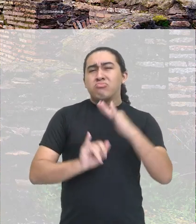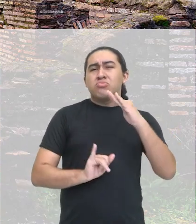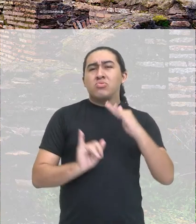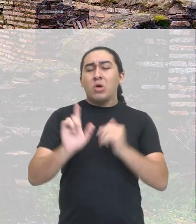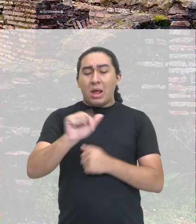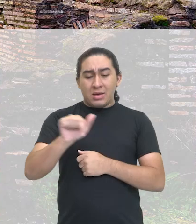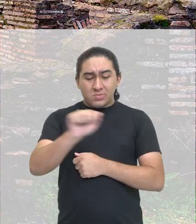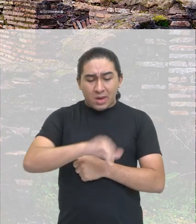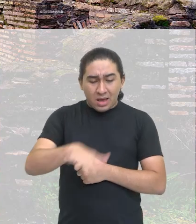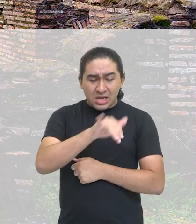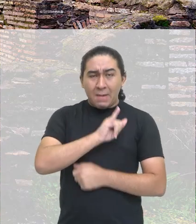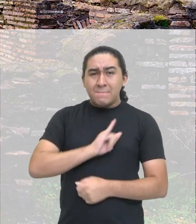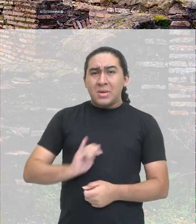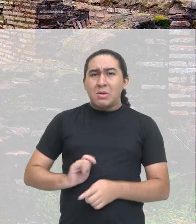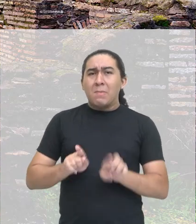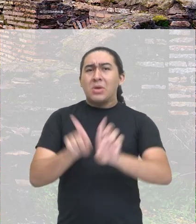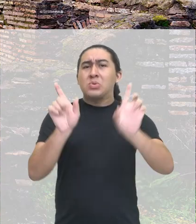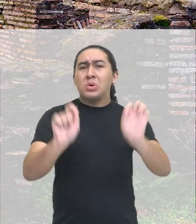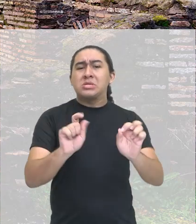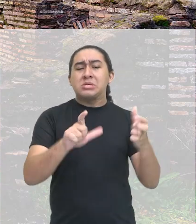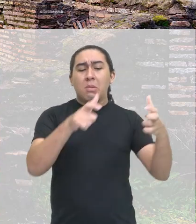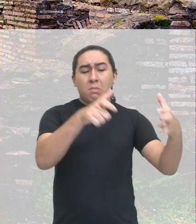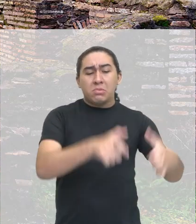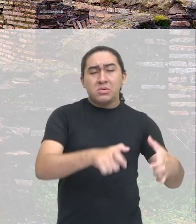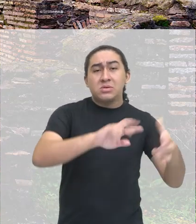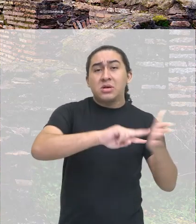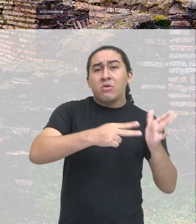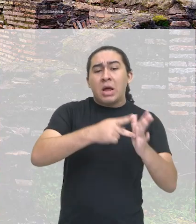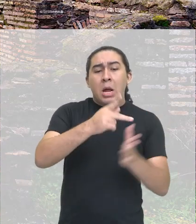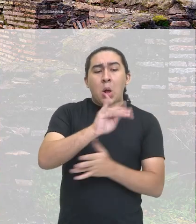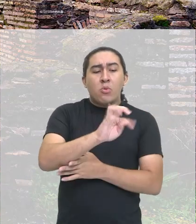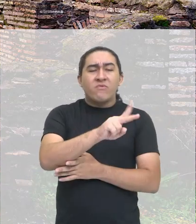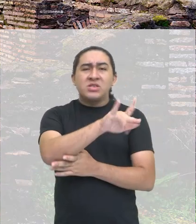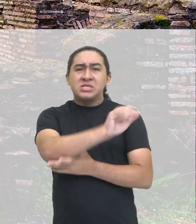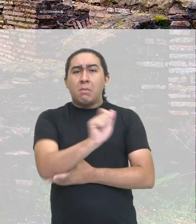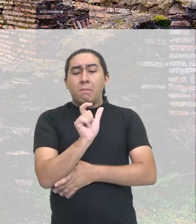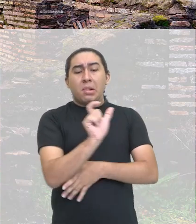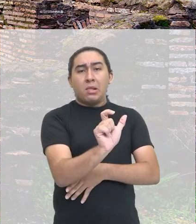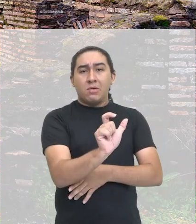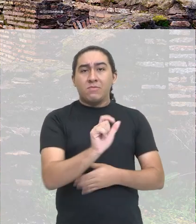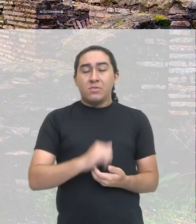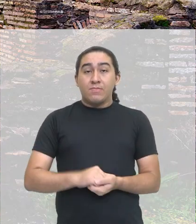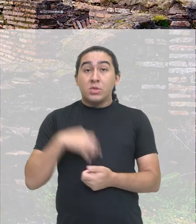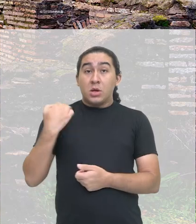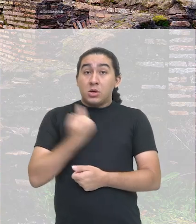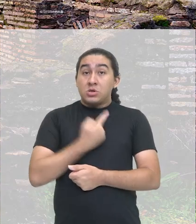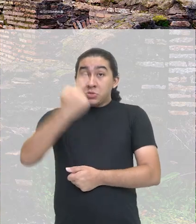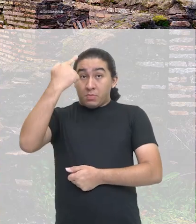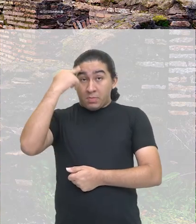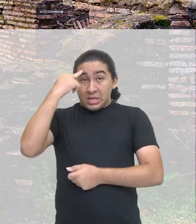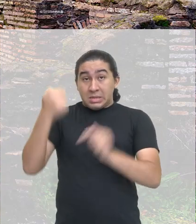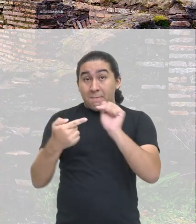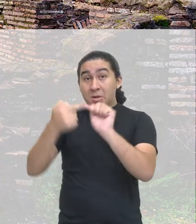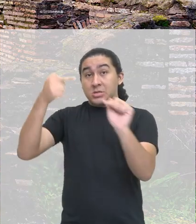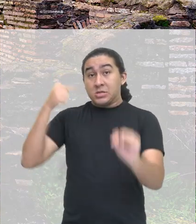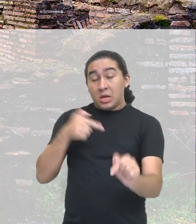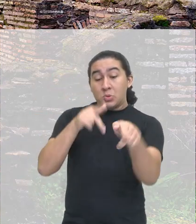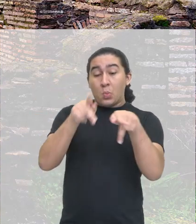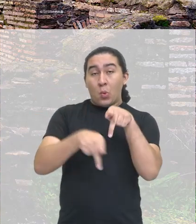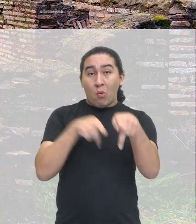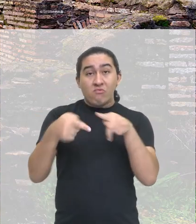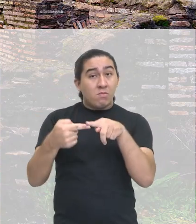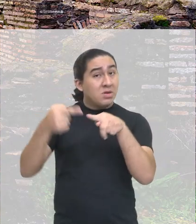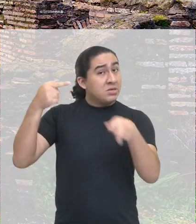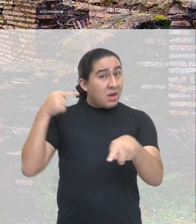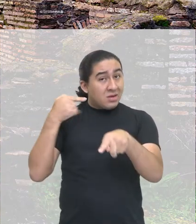província, professor? Você está falando aí em alguns termos que eu não conheço? Quando nós falarmos dessas civilizações antigas, independente de qual